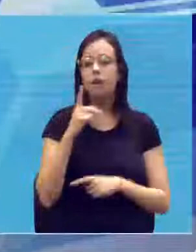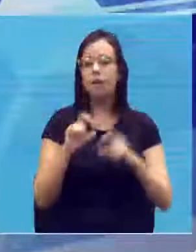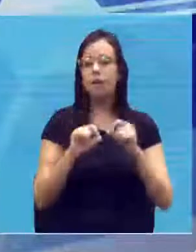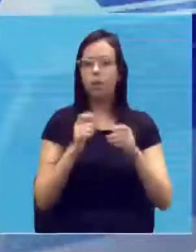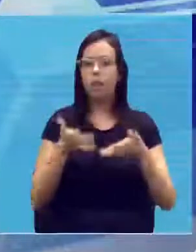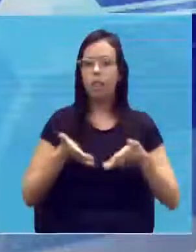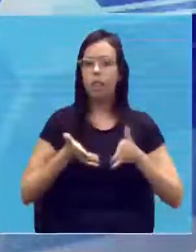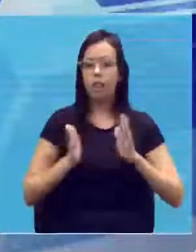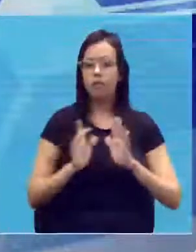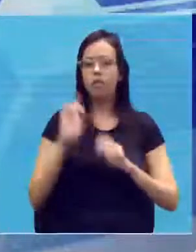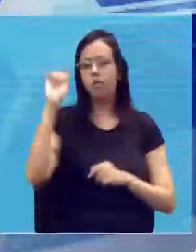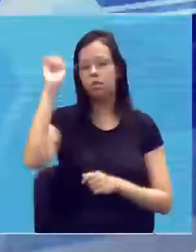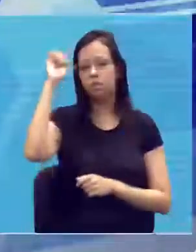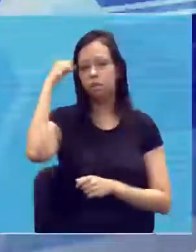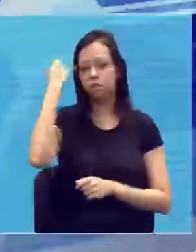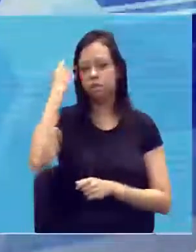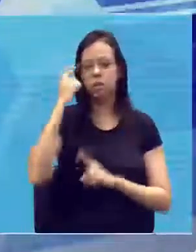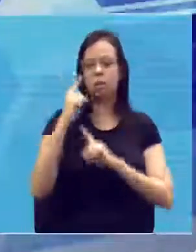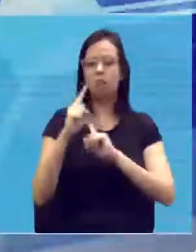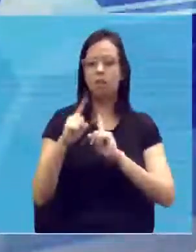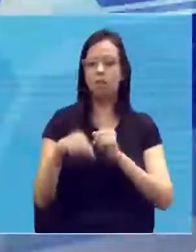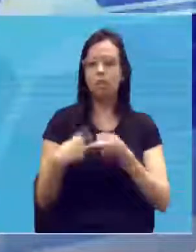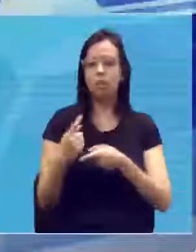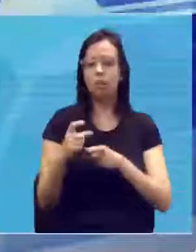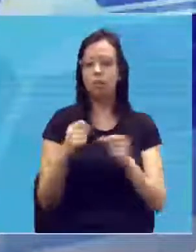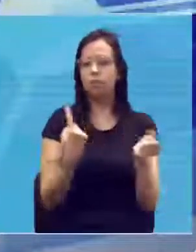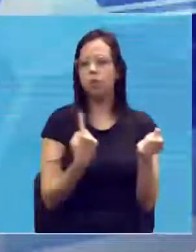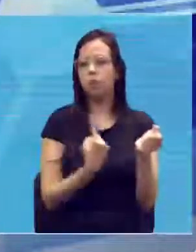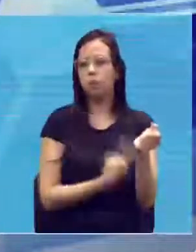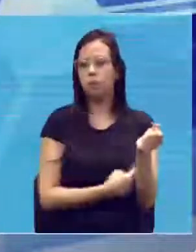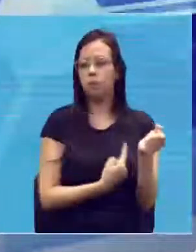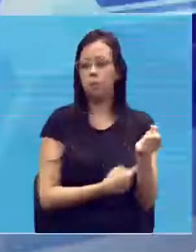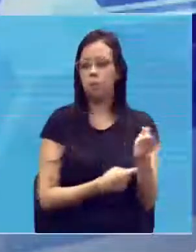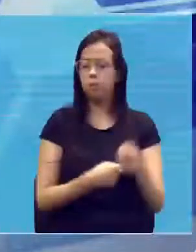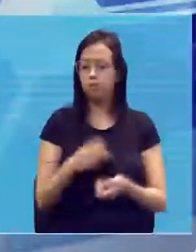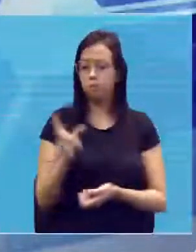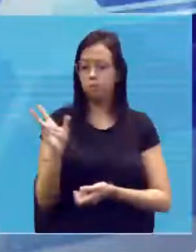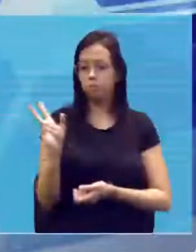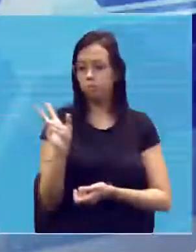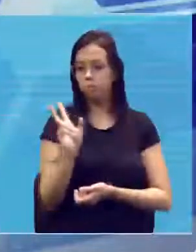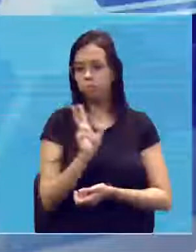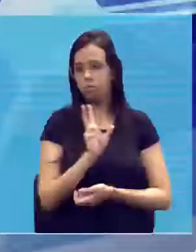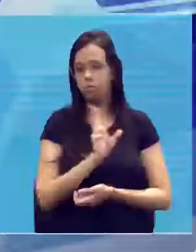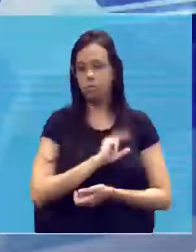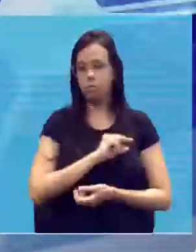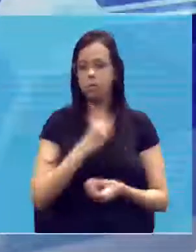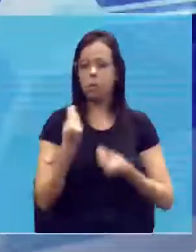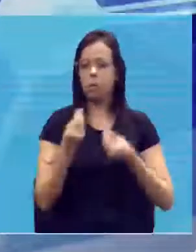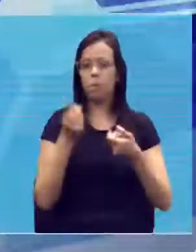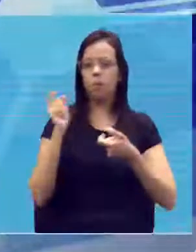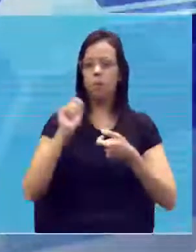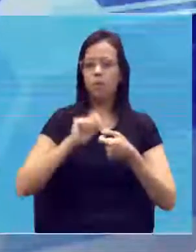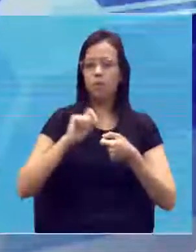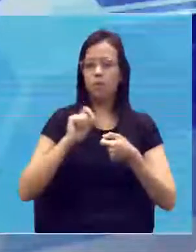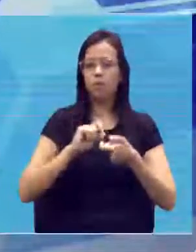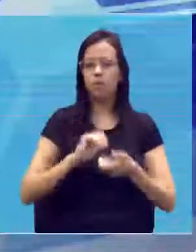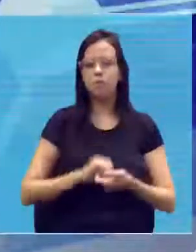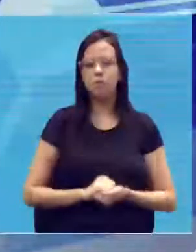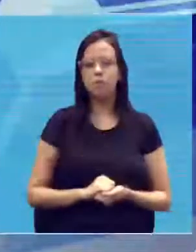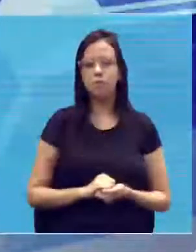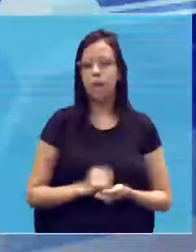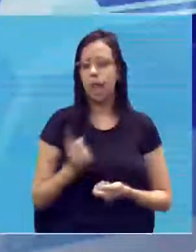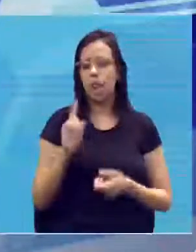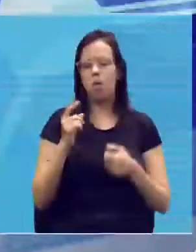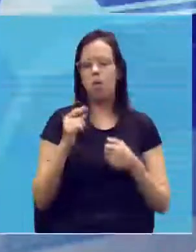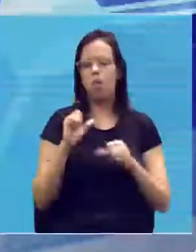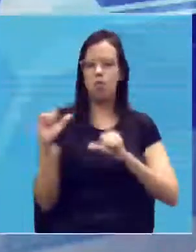preto, negro, e ficou o quê? Branco. Ih, professor, como é que ele fez isso? Então, na verdade, ele não ficou